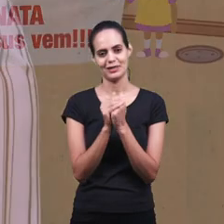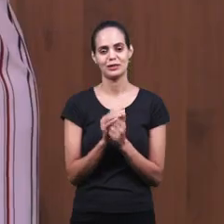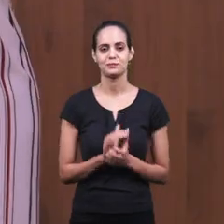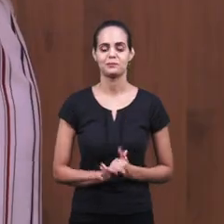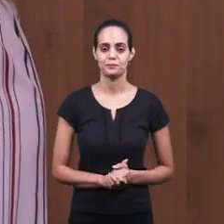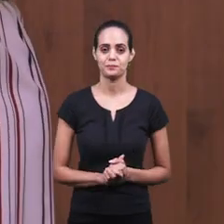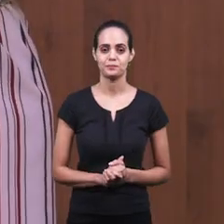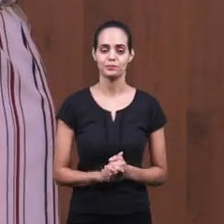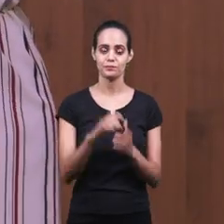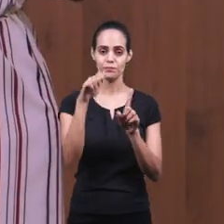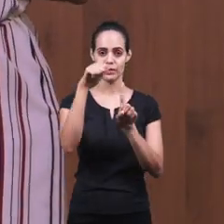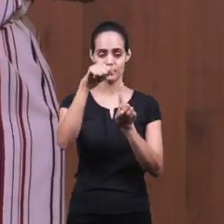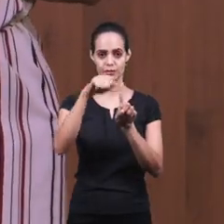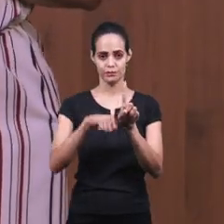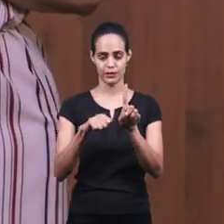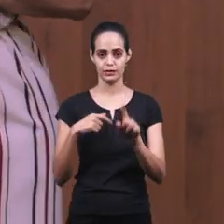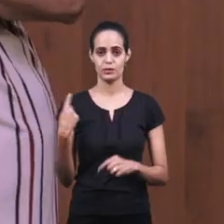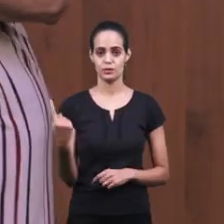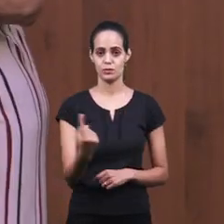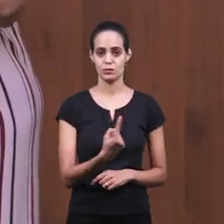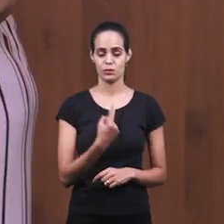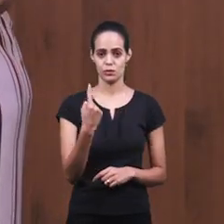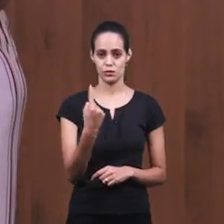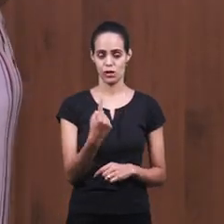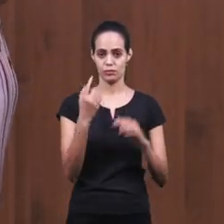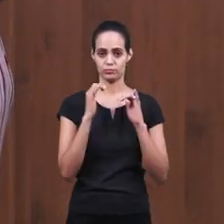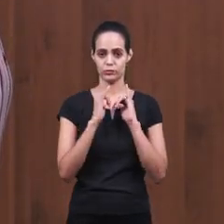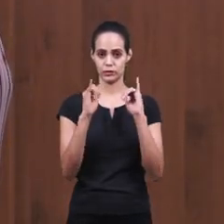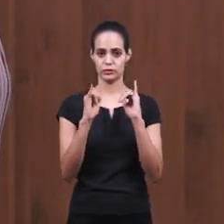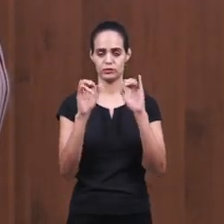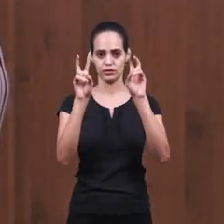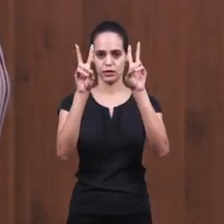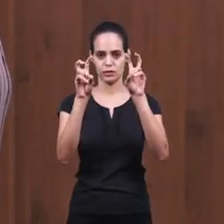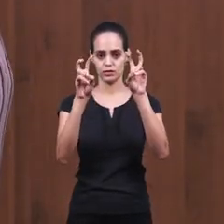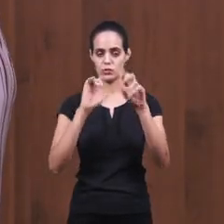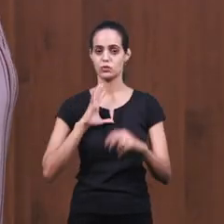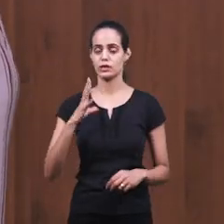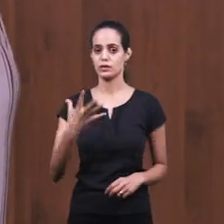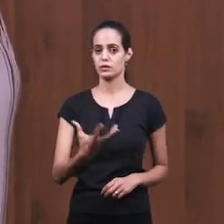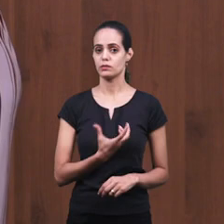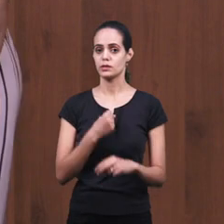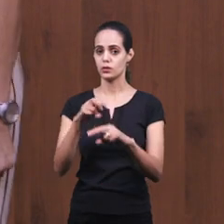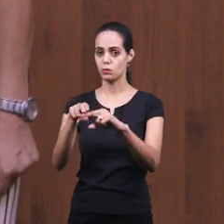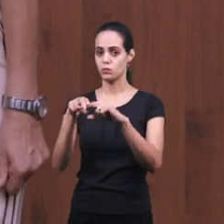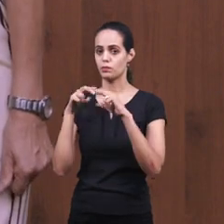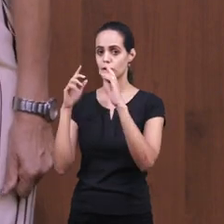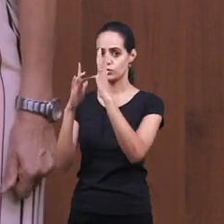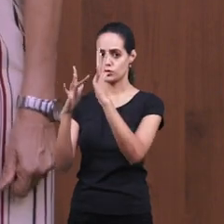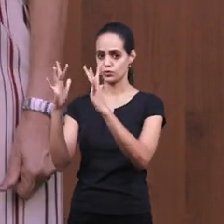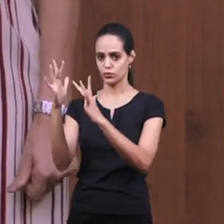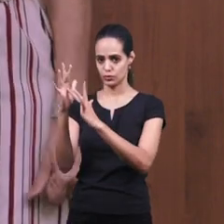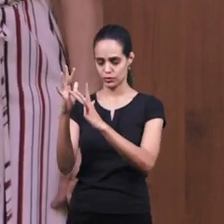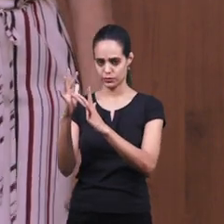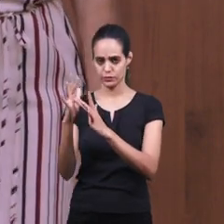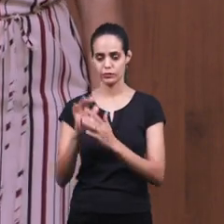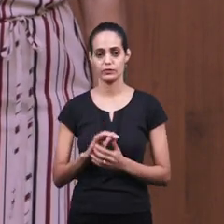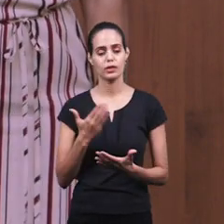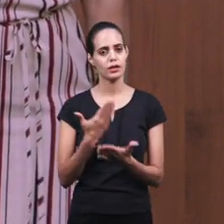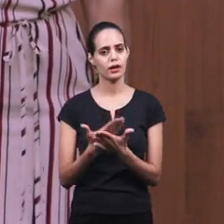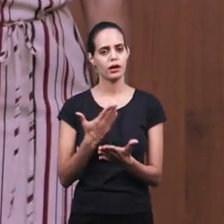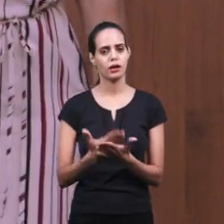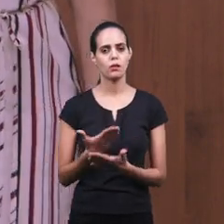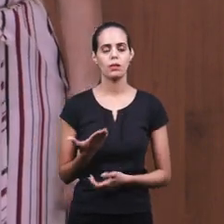Este mês nós estamos falando sobre o tema A salvação em Jesus E na aula